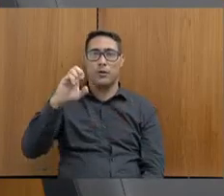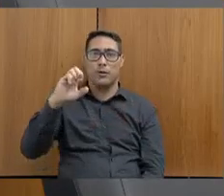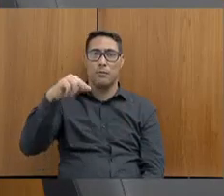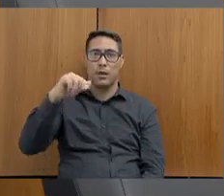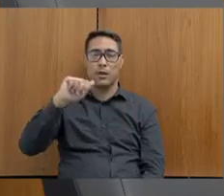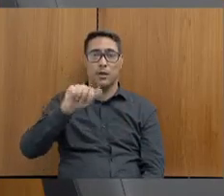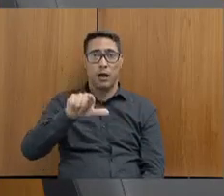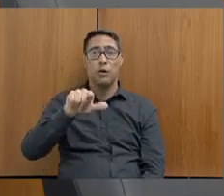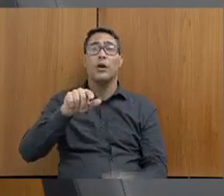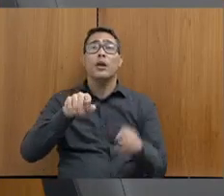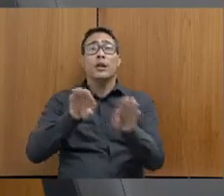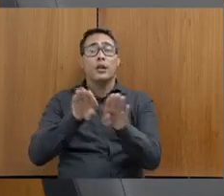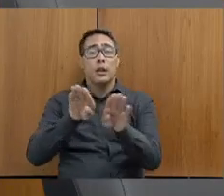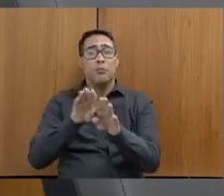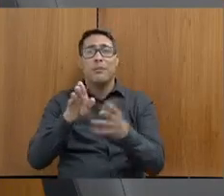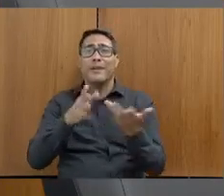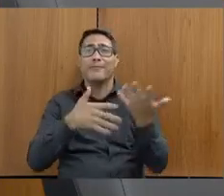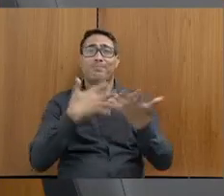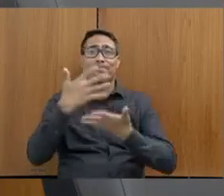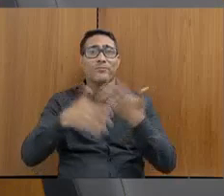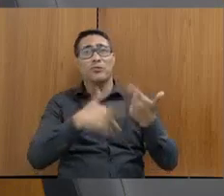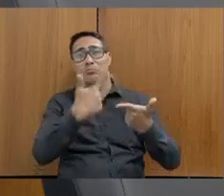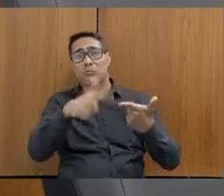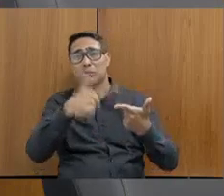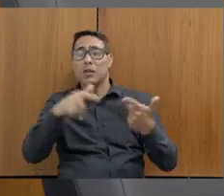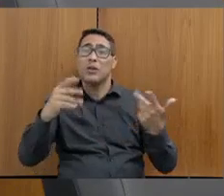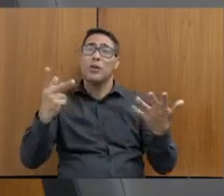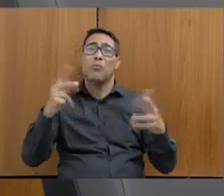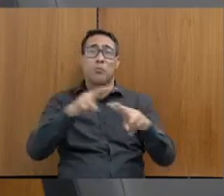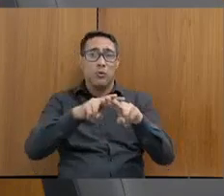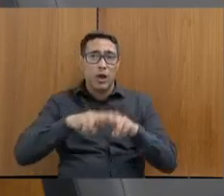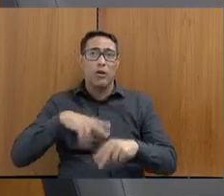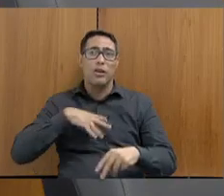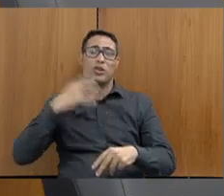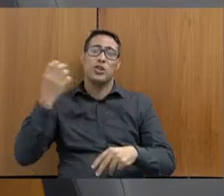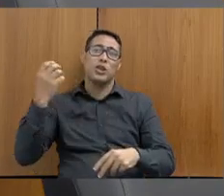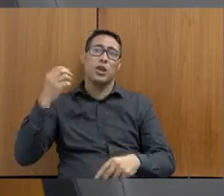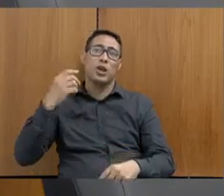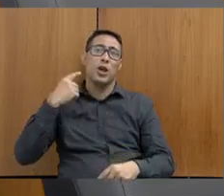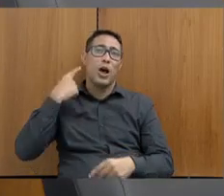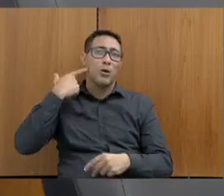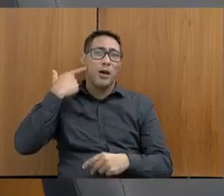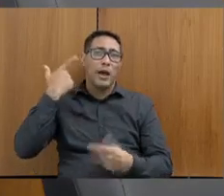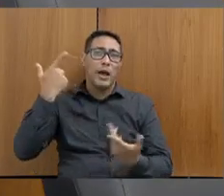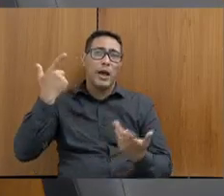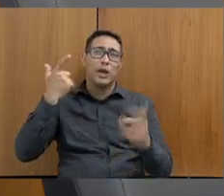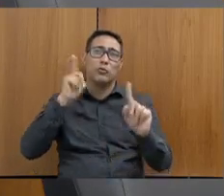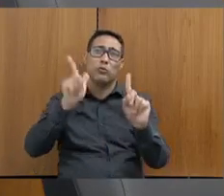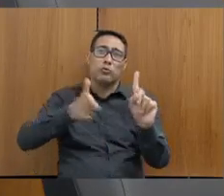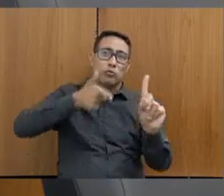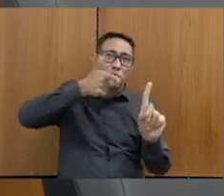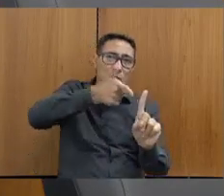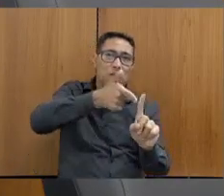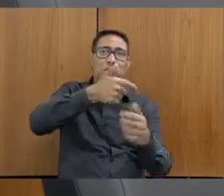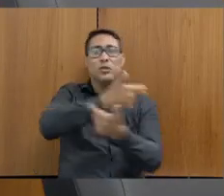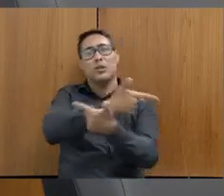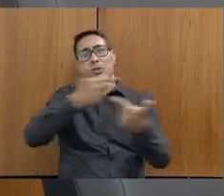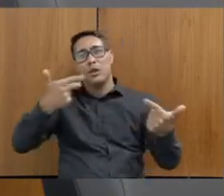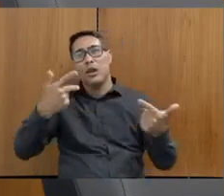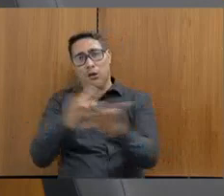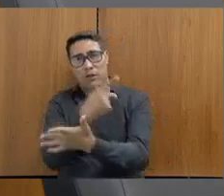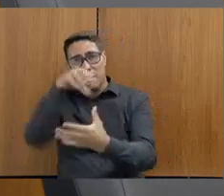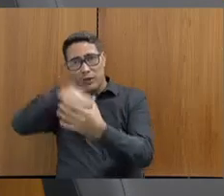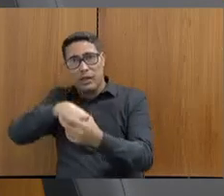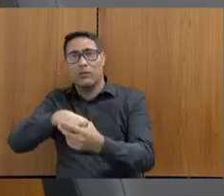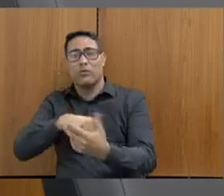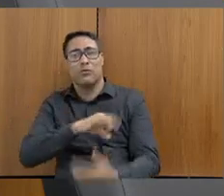têm aumentado na polícia civil, eu sei que é questão de tempo, porque é uma pressão que toda a segurança pública sofre, a própria polícia militar.